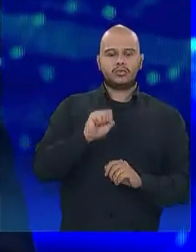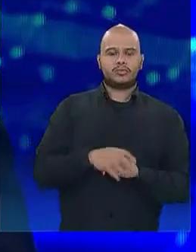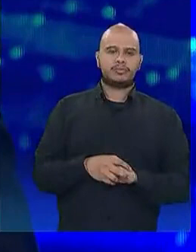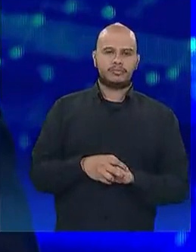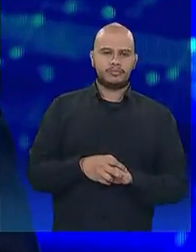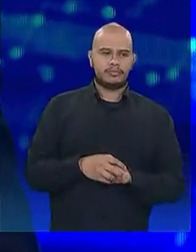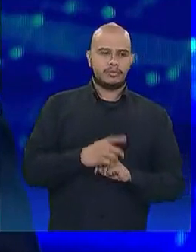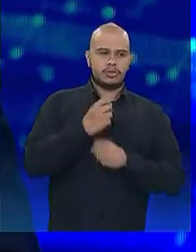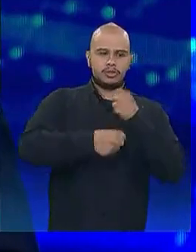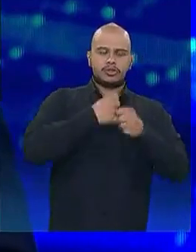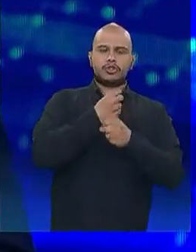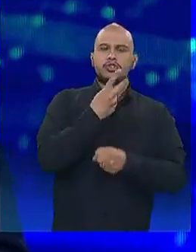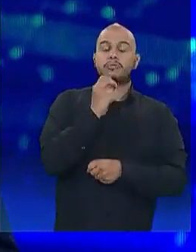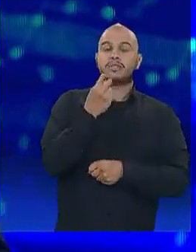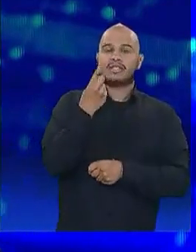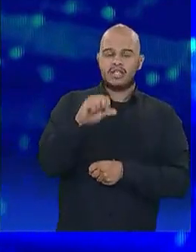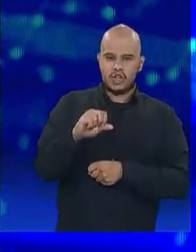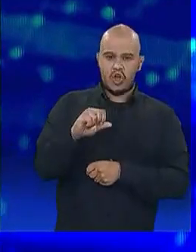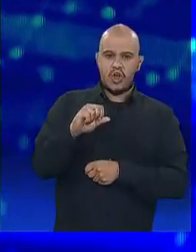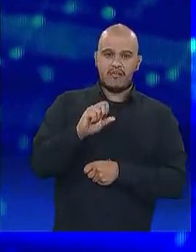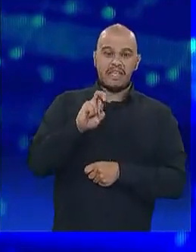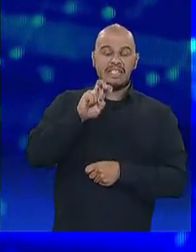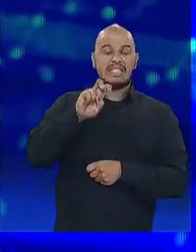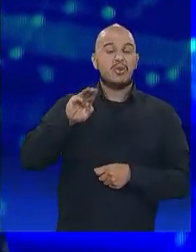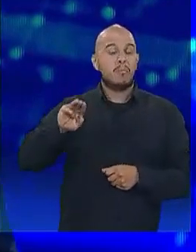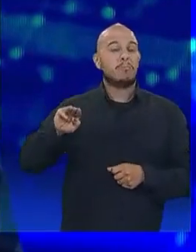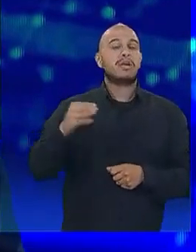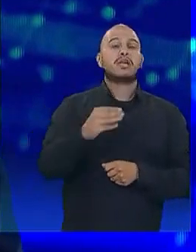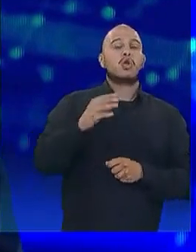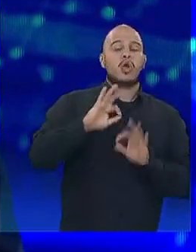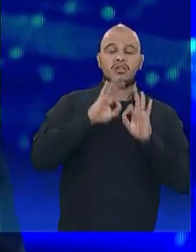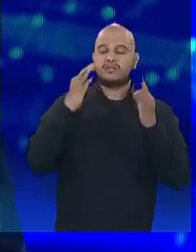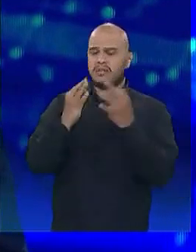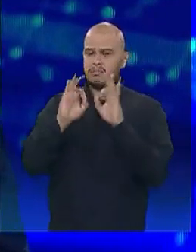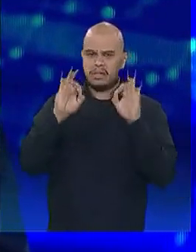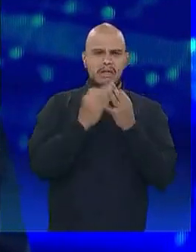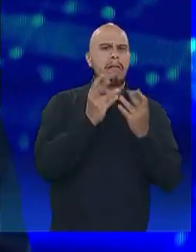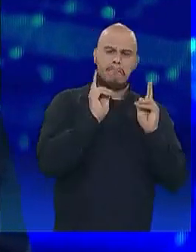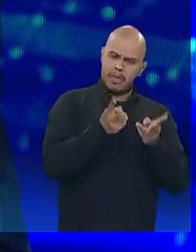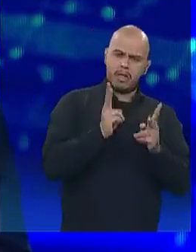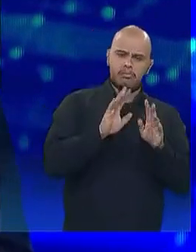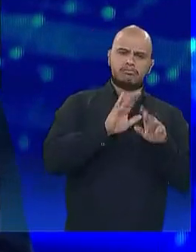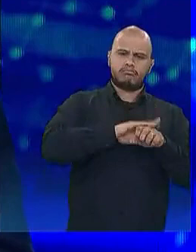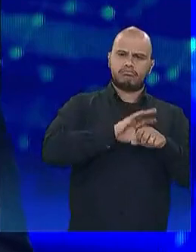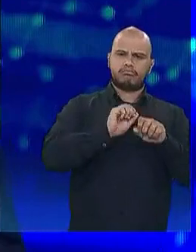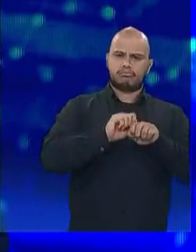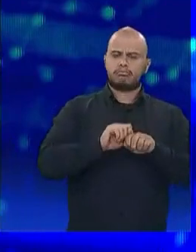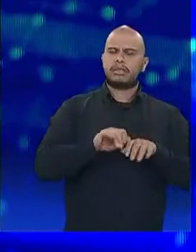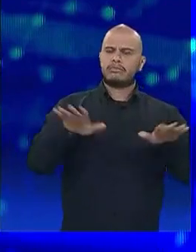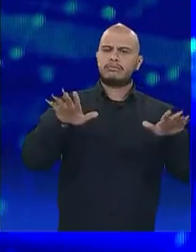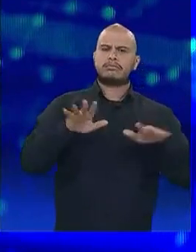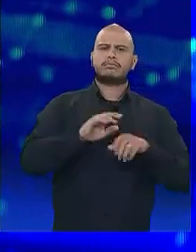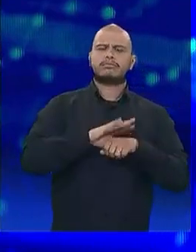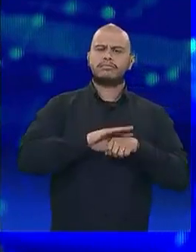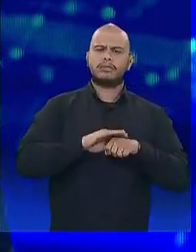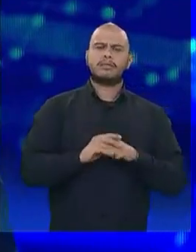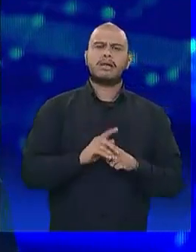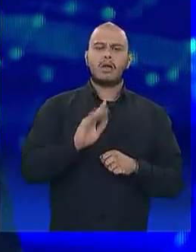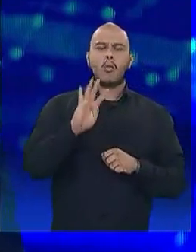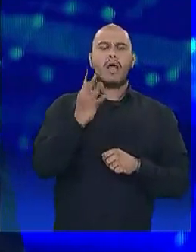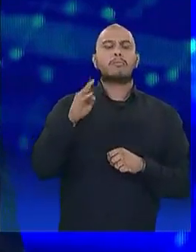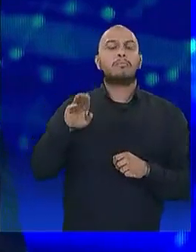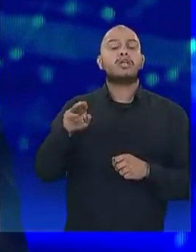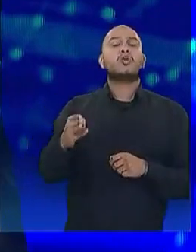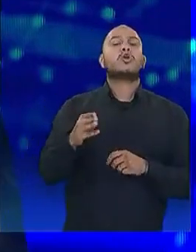2019, 5 milhões e 100 mil famílias abaixo da linha de pobreza. Mesmo com pandemia, 2022, 4 milhões de famílias.